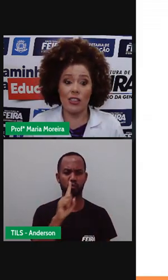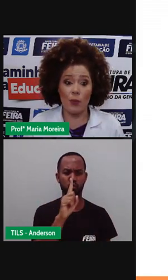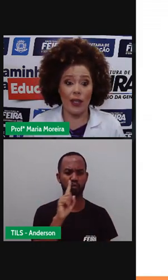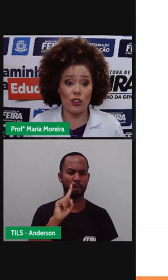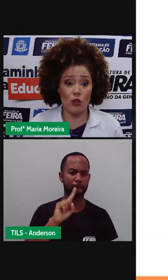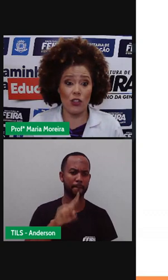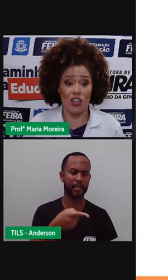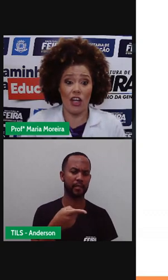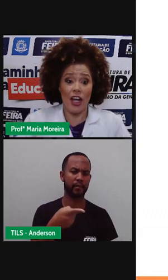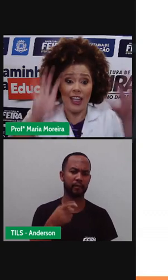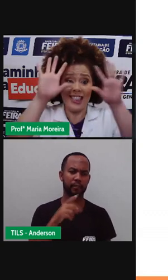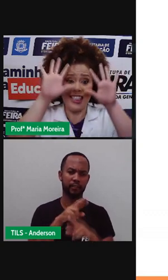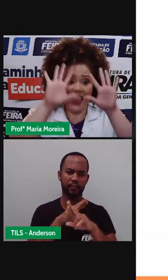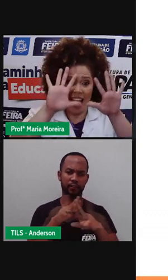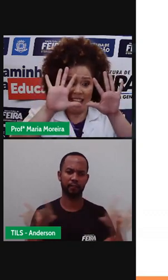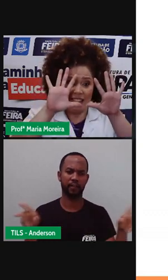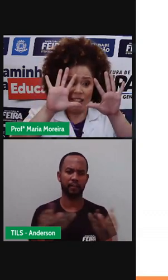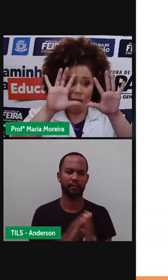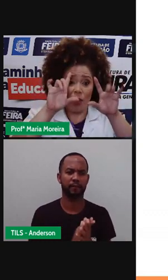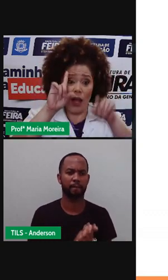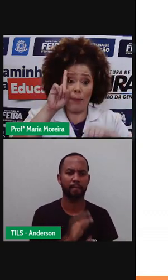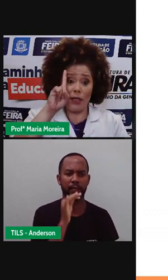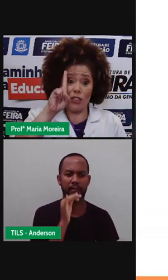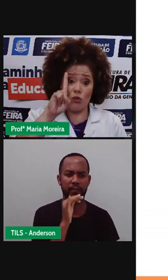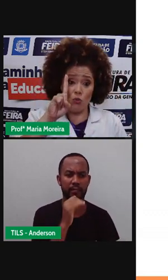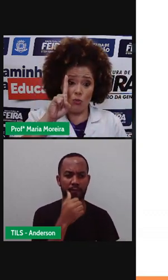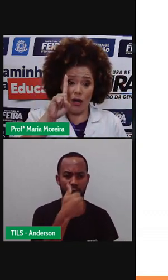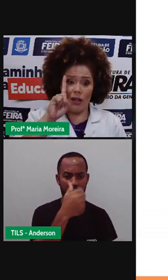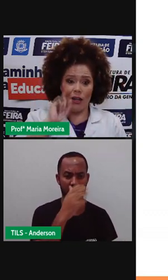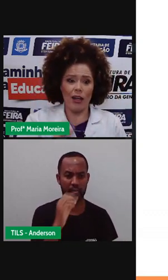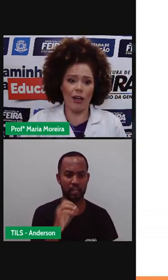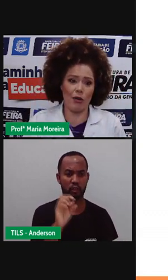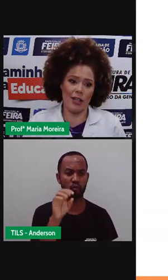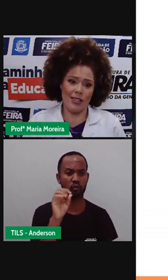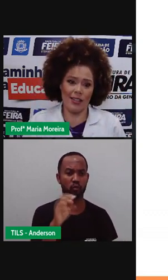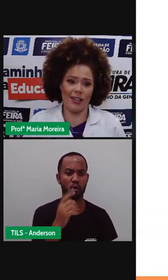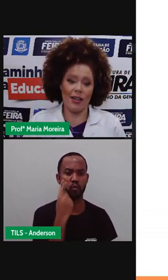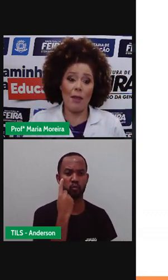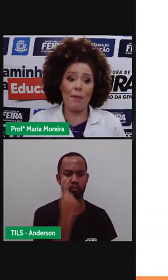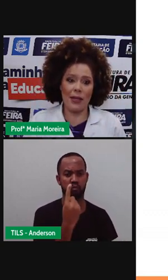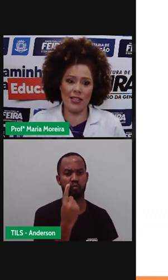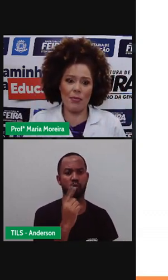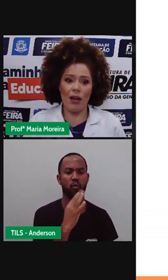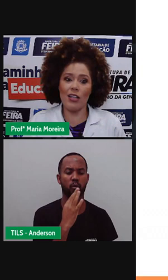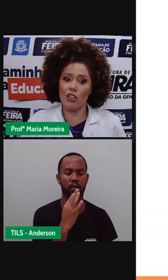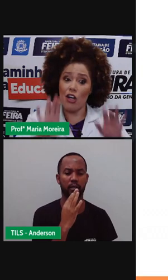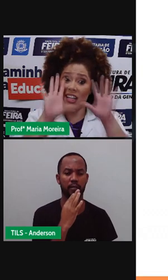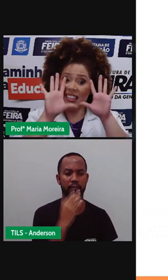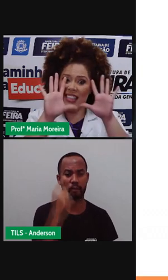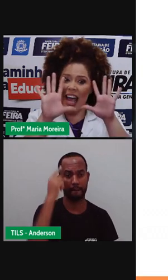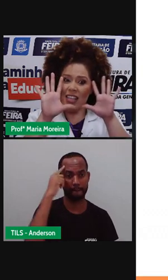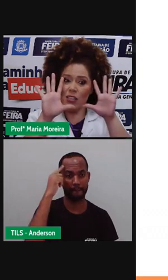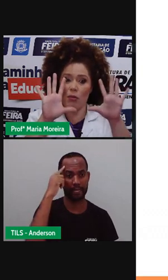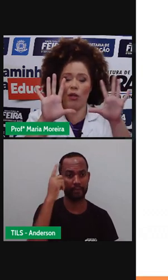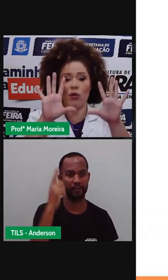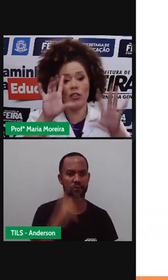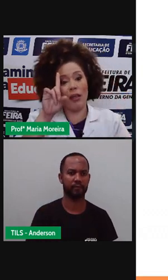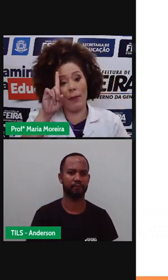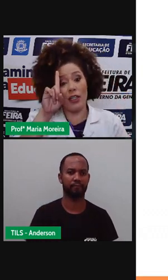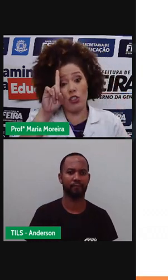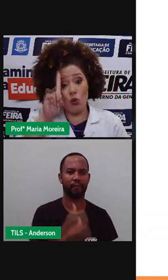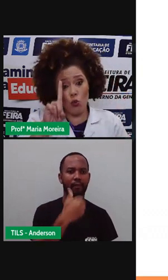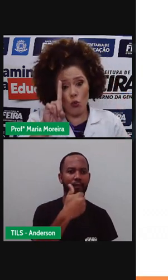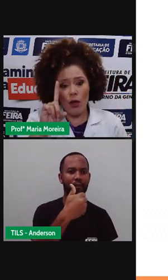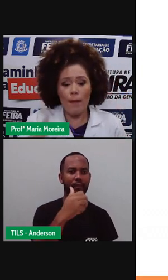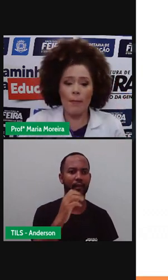destas espécies. Ou seja, de 10, apenas uma é conhecida. Olha só, 10 milhões.